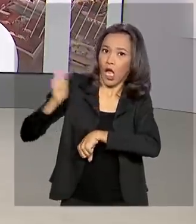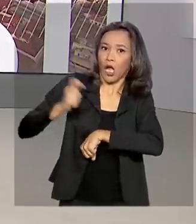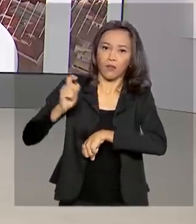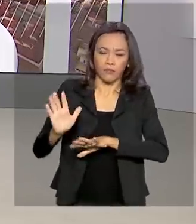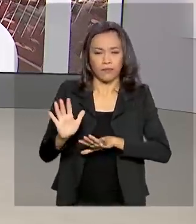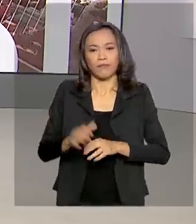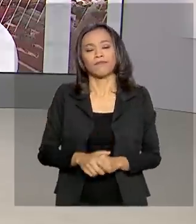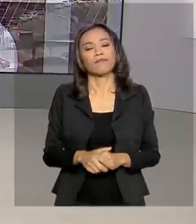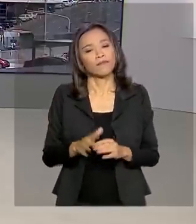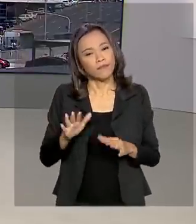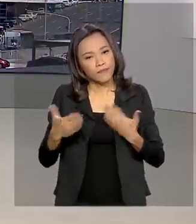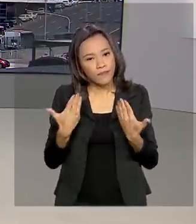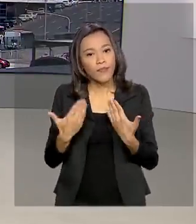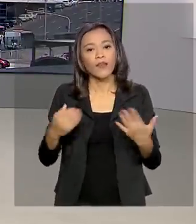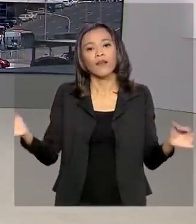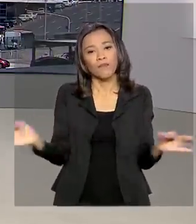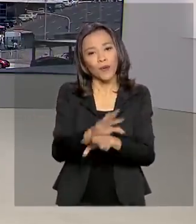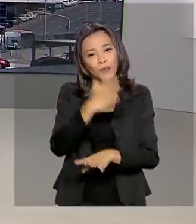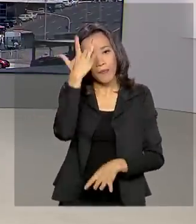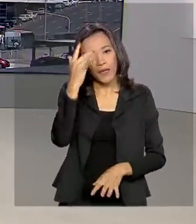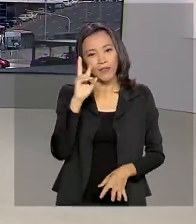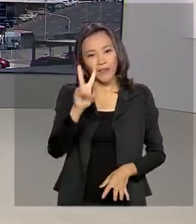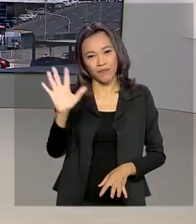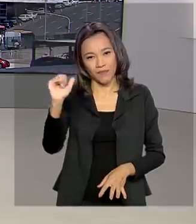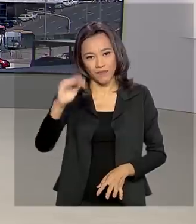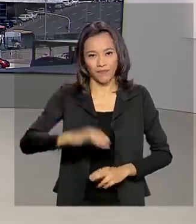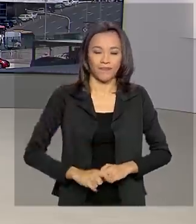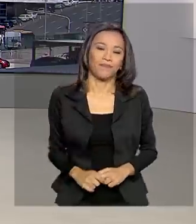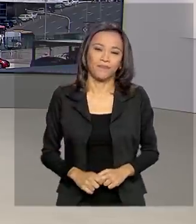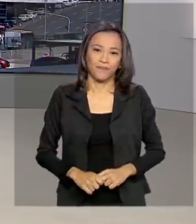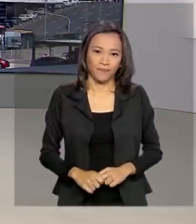O Brasil em Dia termina aqui, nos vemos amanhã. Até lá!